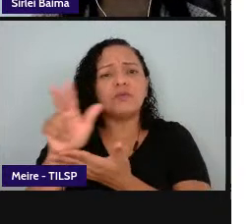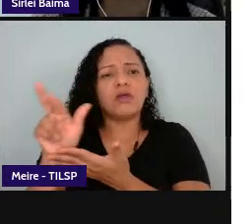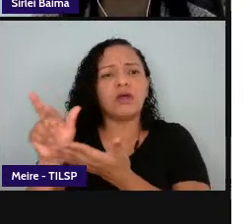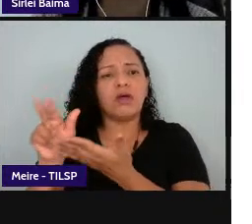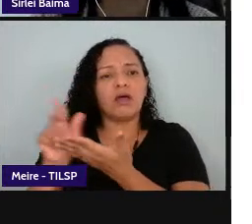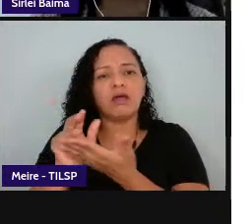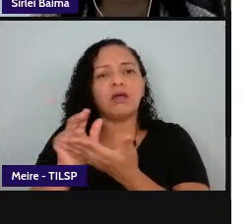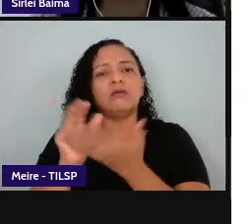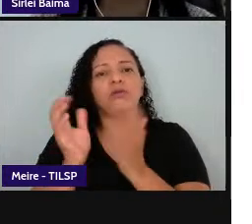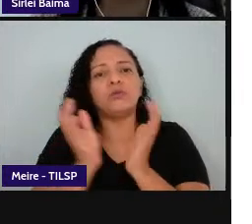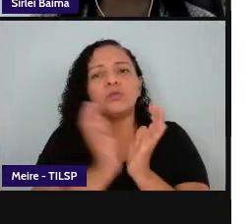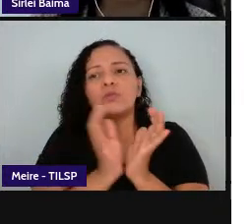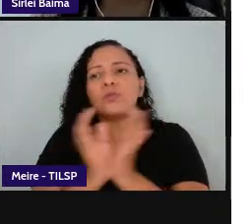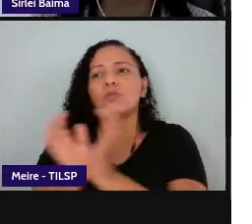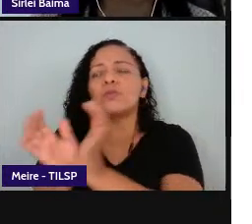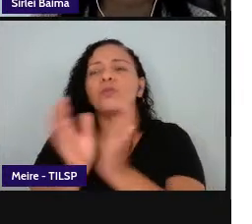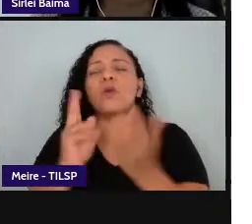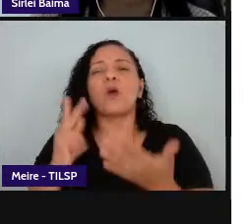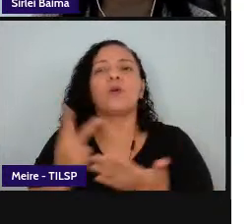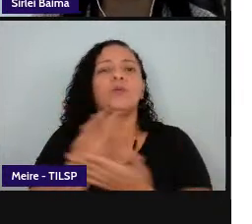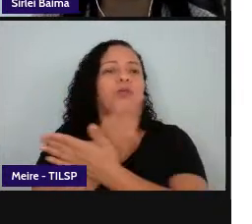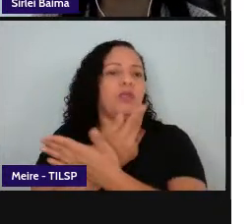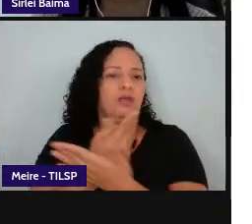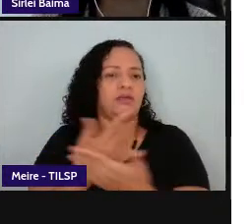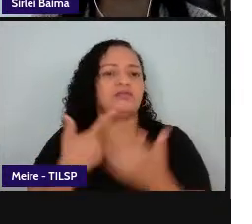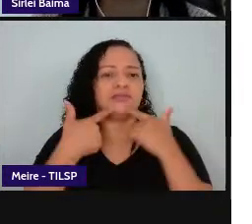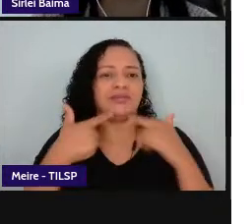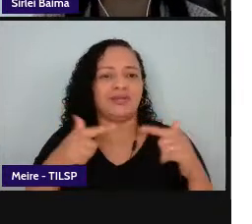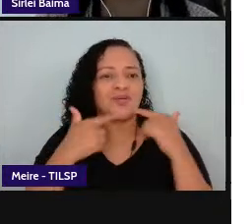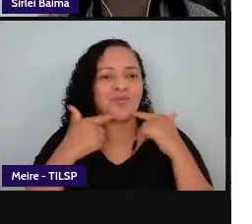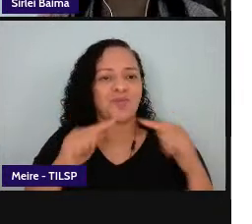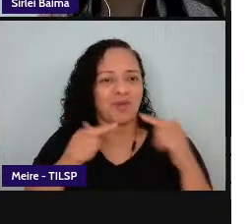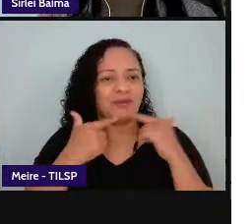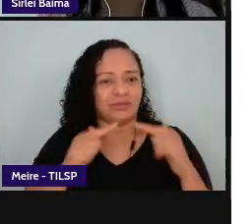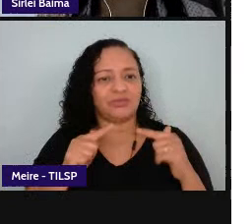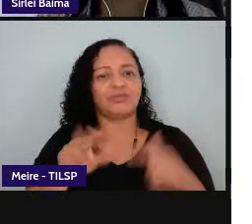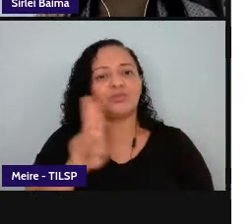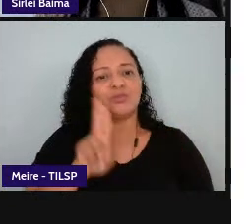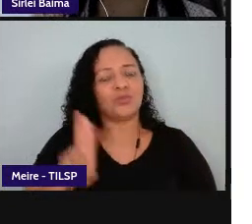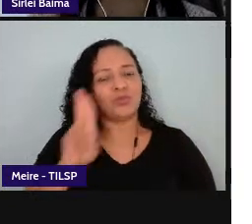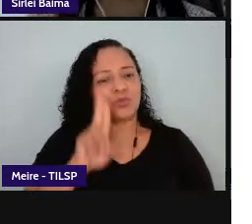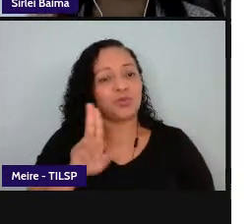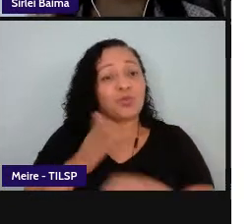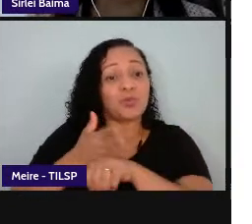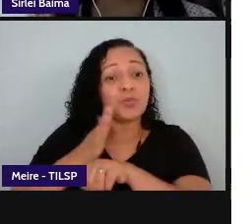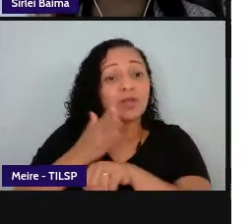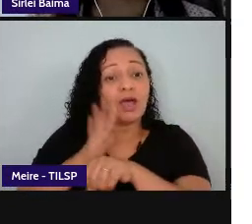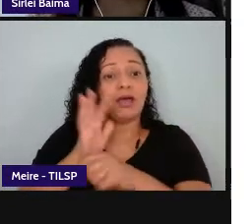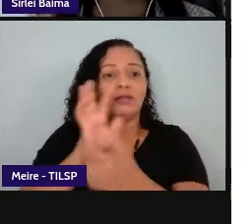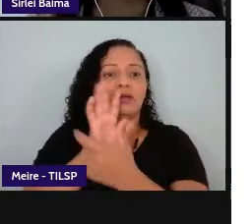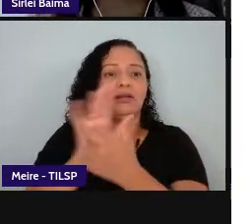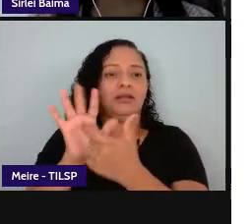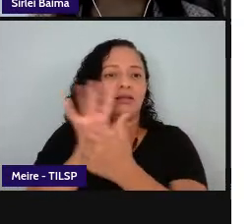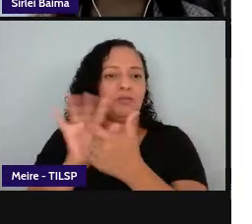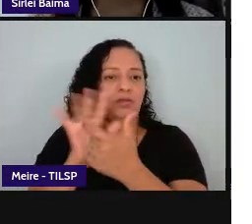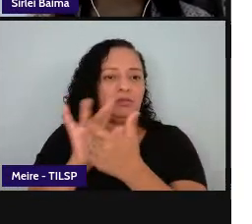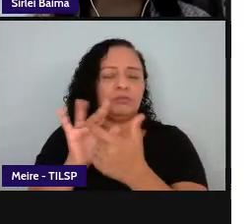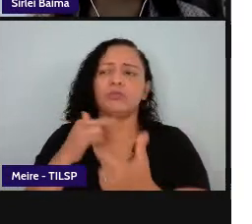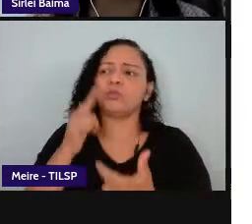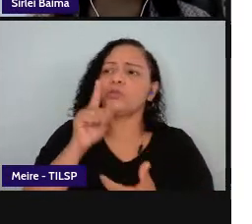um padrão então quando eu imprimo esse padrão a essas práticas de letramento eu consigo fazer esse trabalho